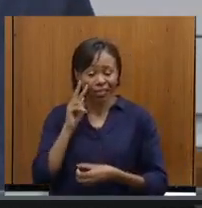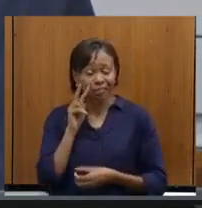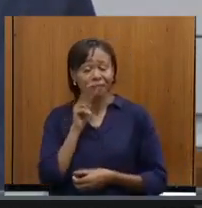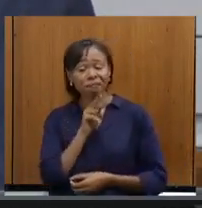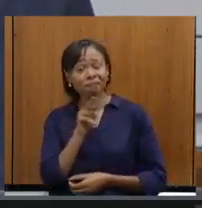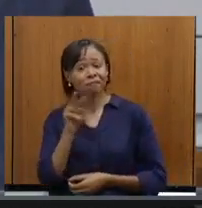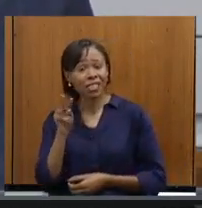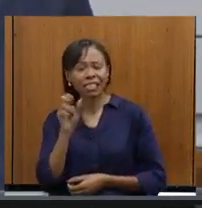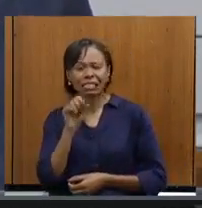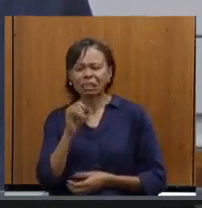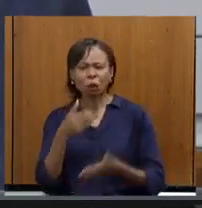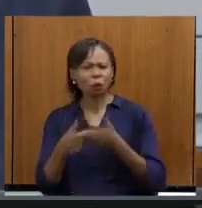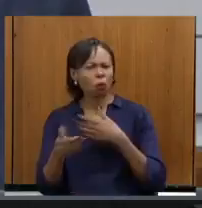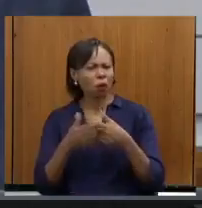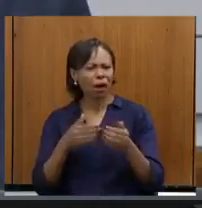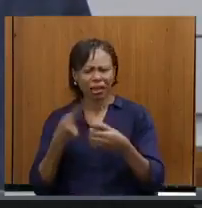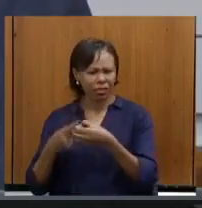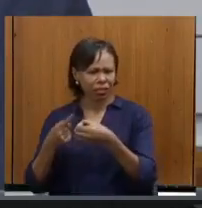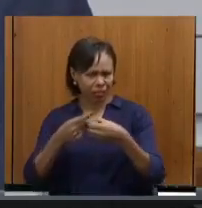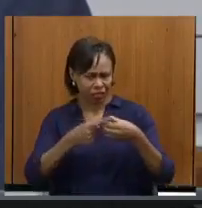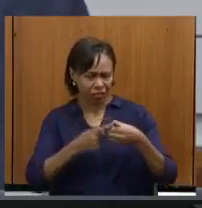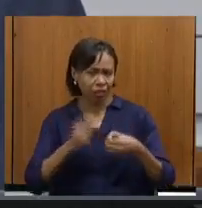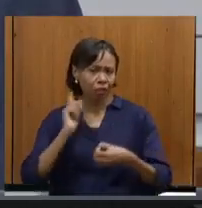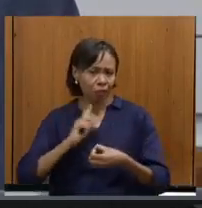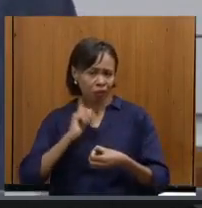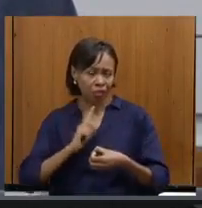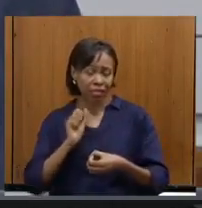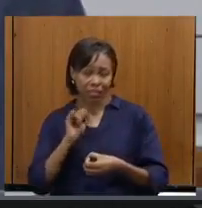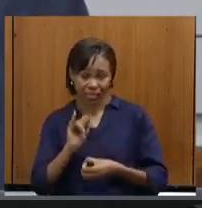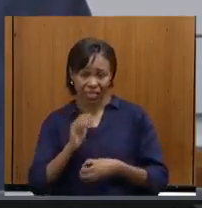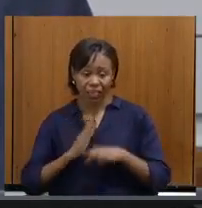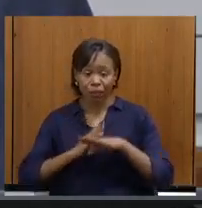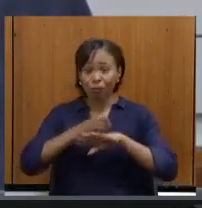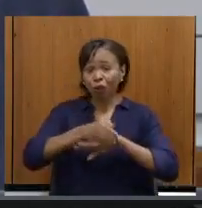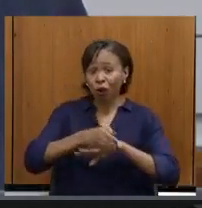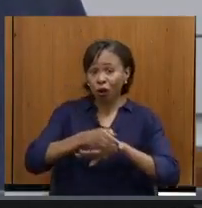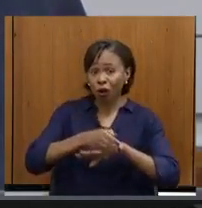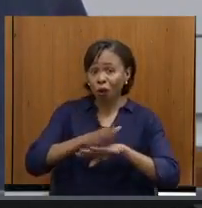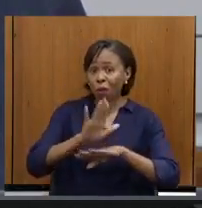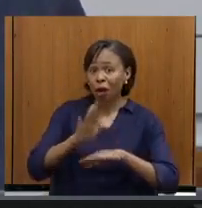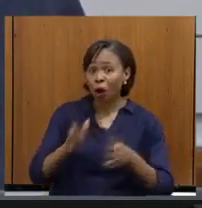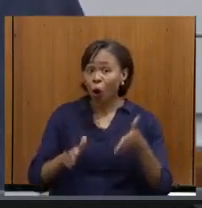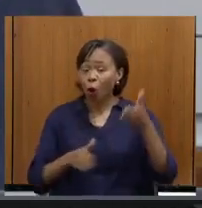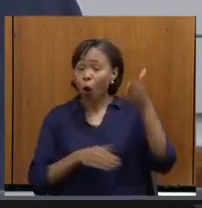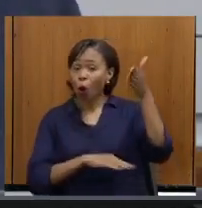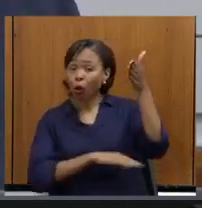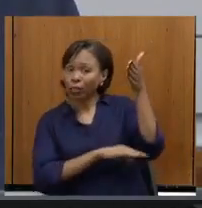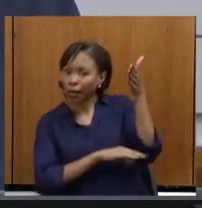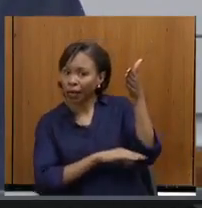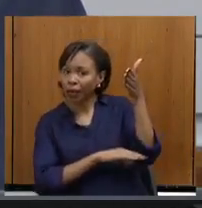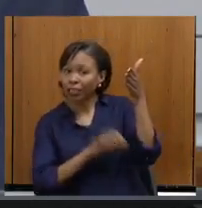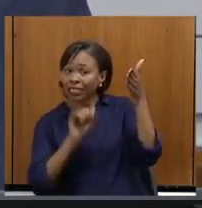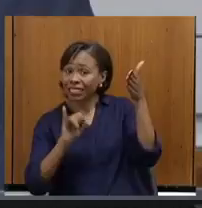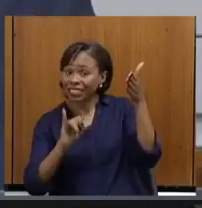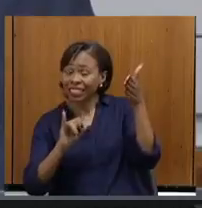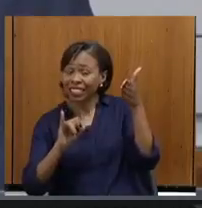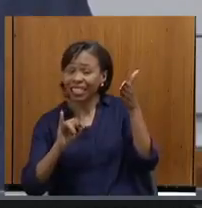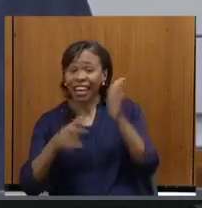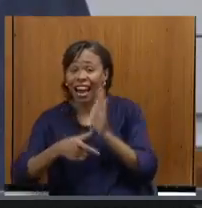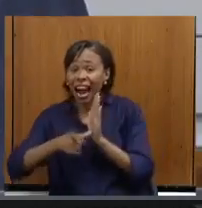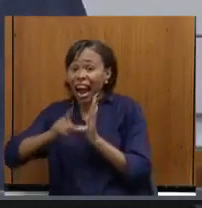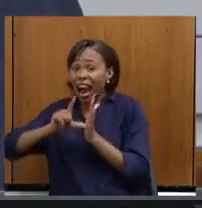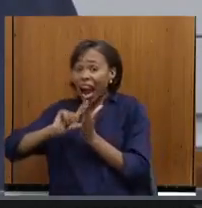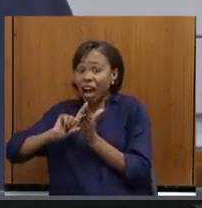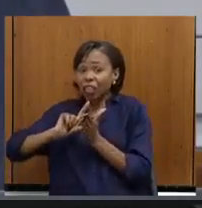em qualquer cidade de Minas Gerais hoje, sem fazer uma reserva de hotel antecipado, não vamos dormir em hotel